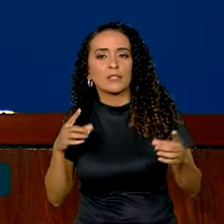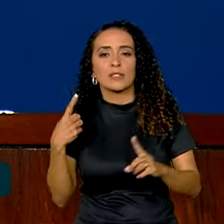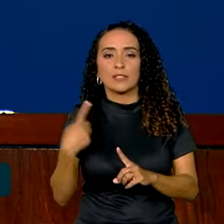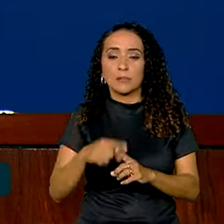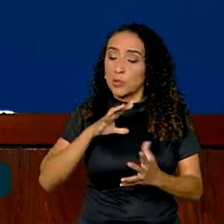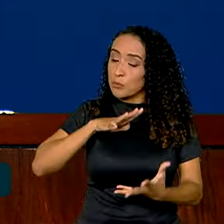para o mundo.